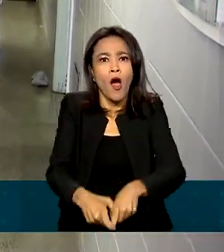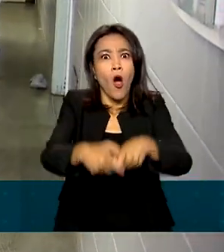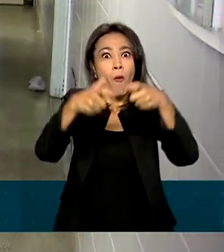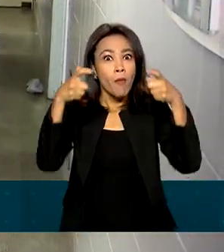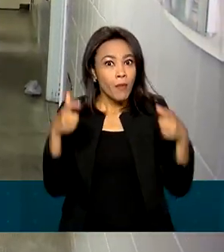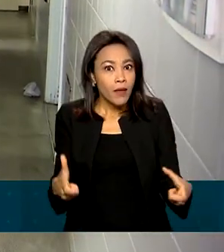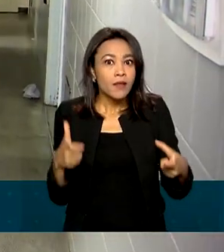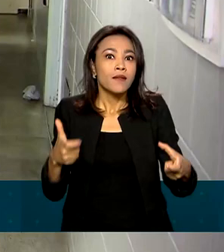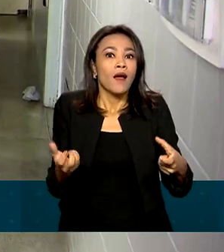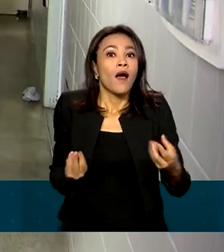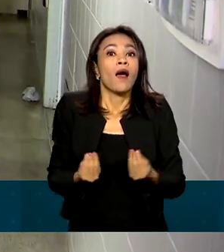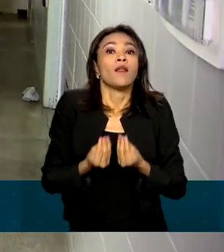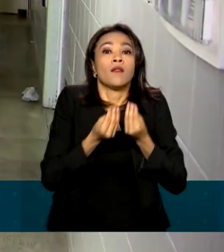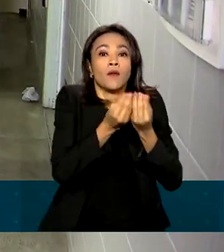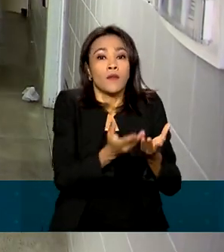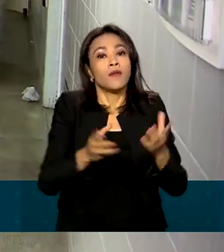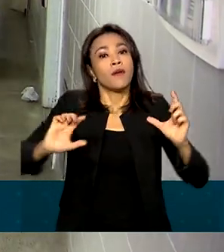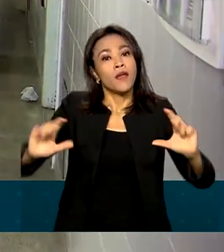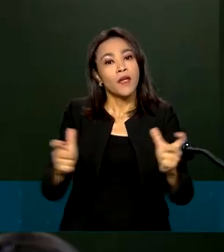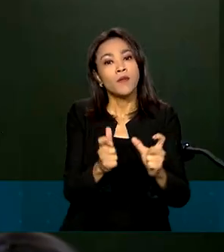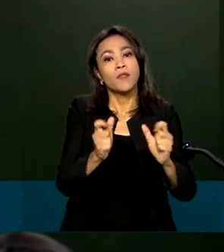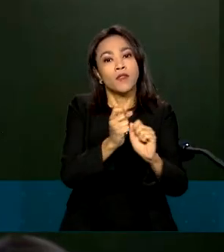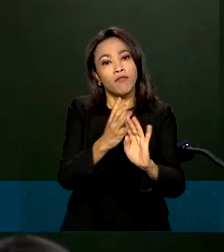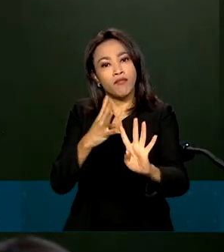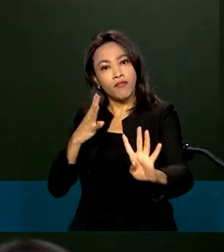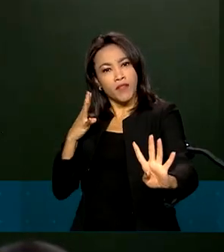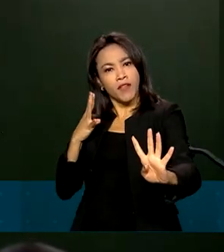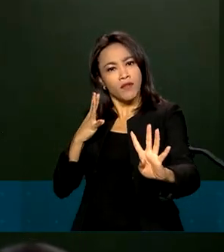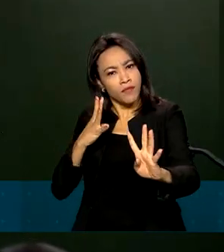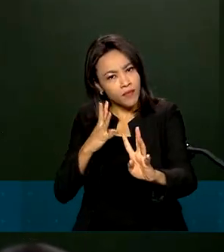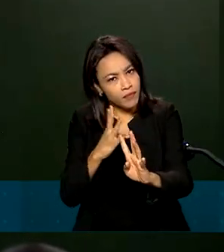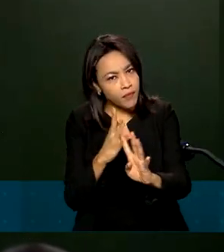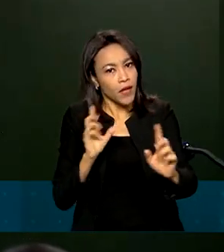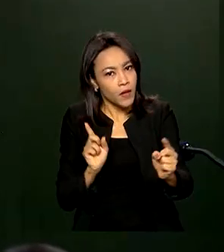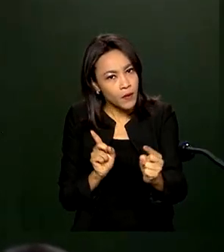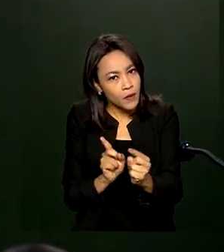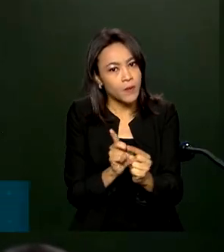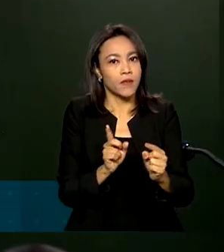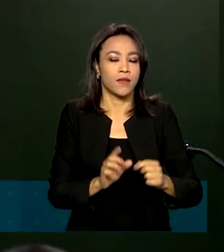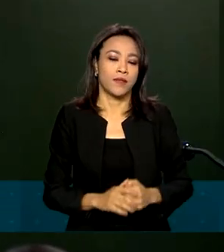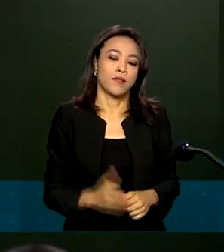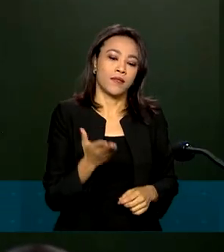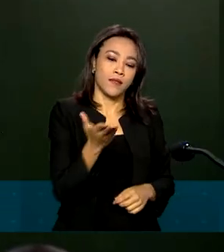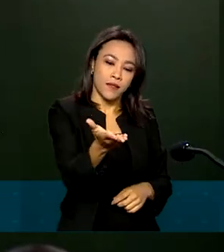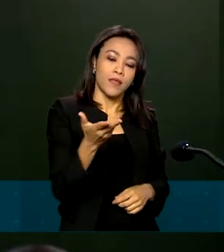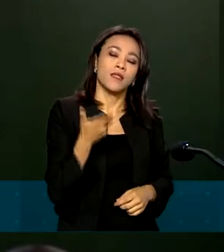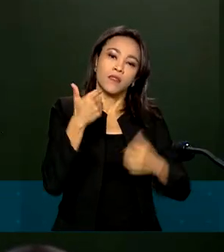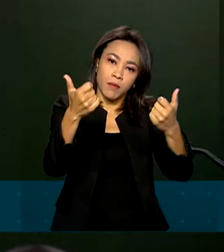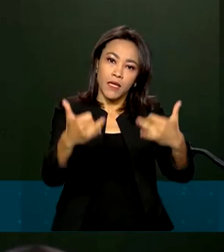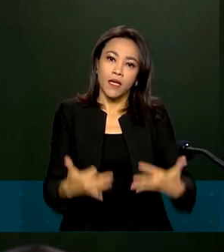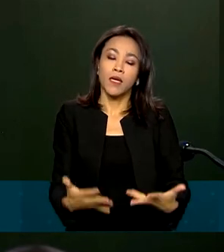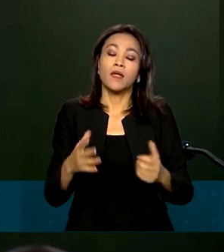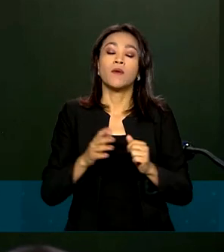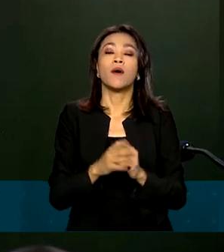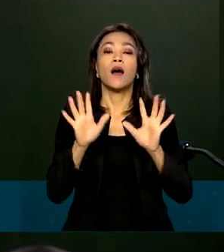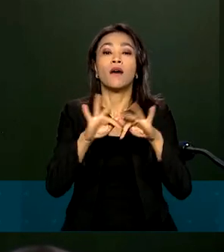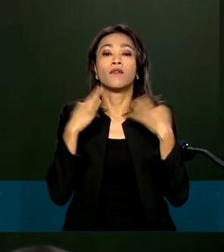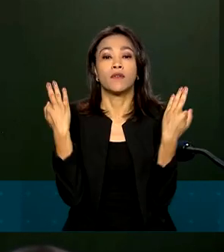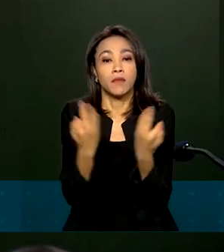de órgãos e tecidos e reduzir a fila. O Brasil tem as suas particularidades, os familiares precisam reiterar,